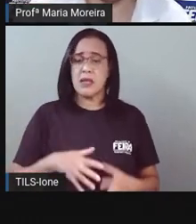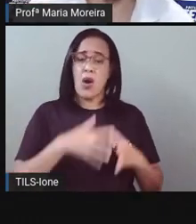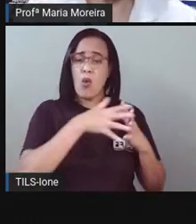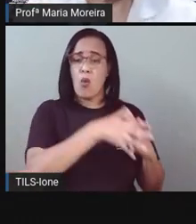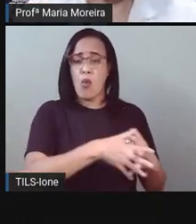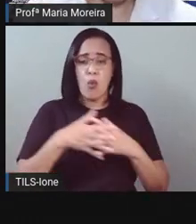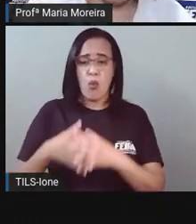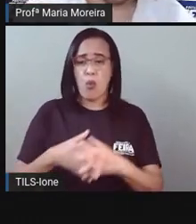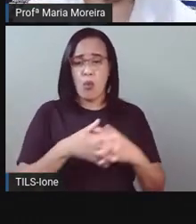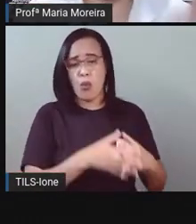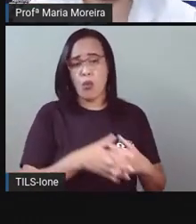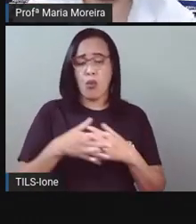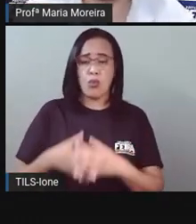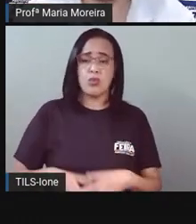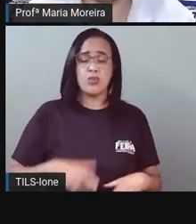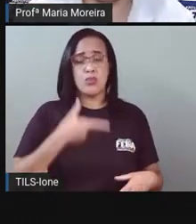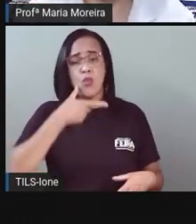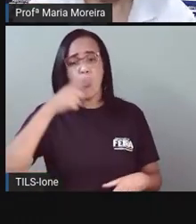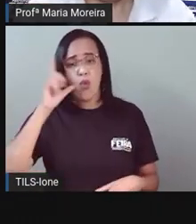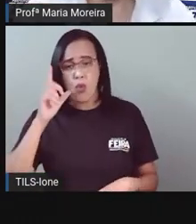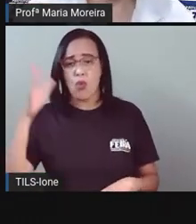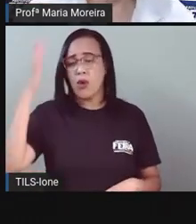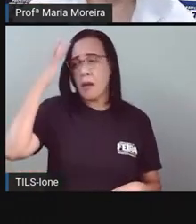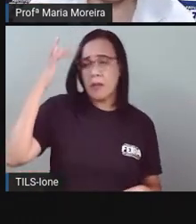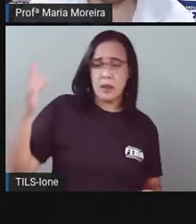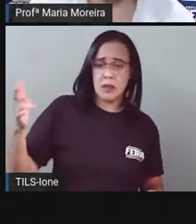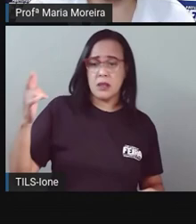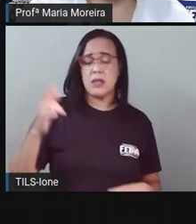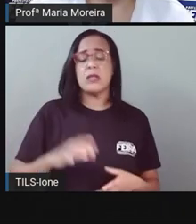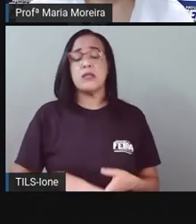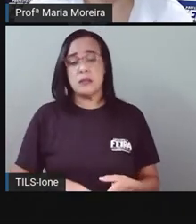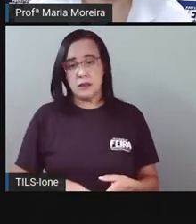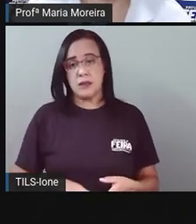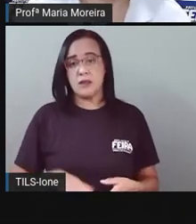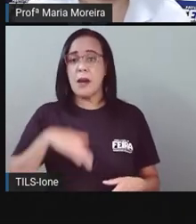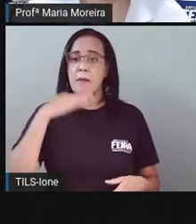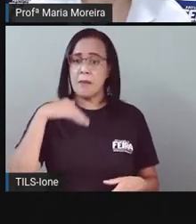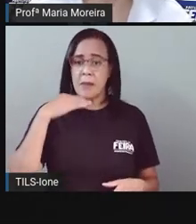Na praia Ontem eu vou passear A mãe A